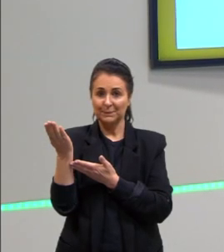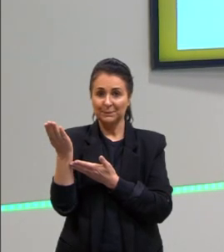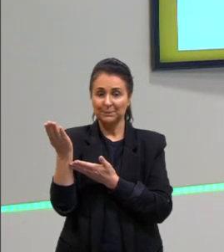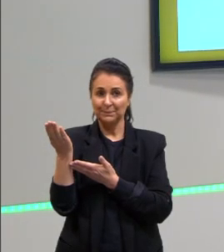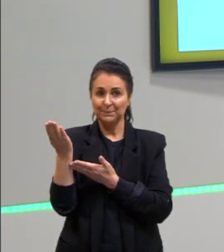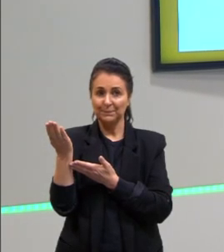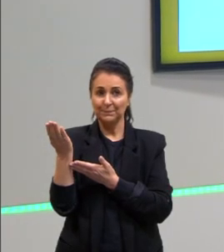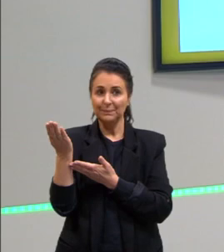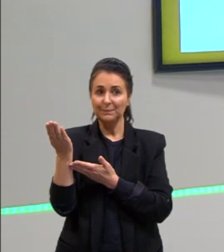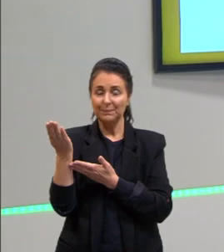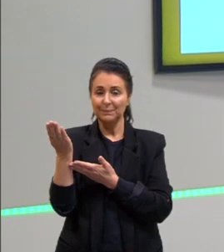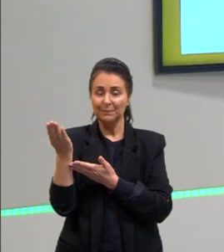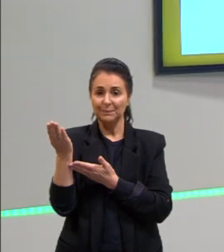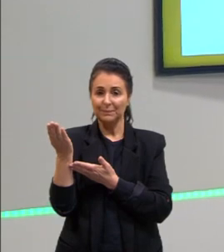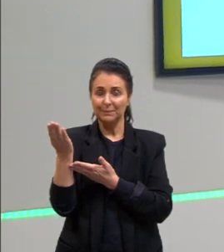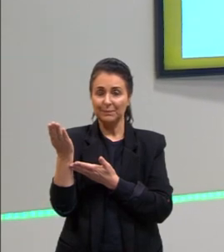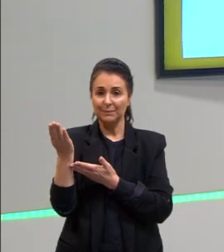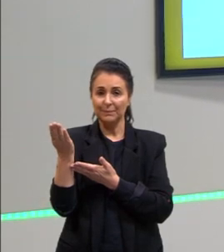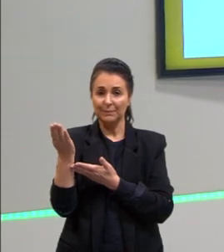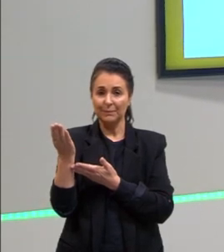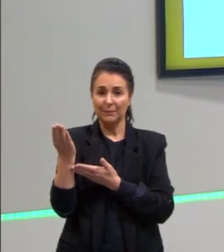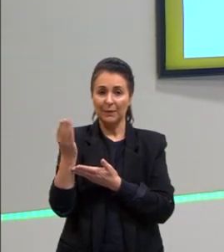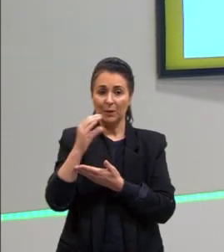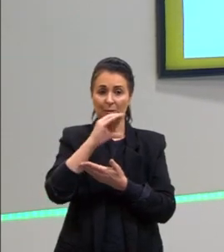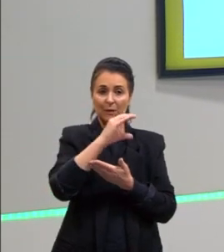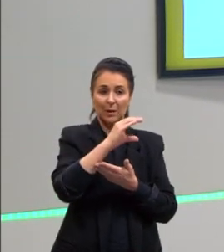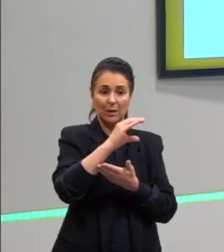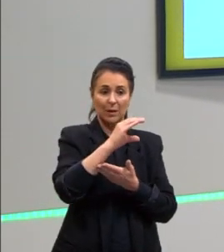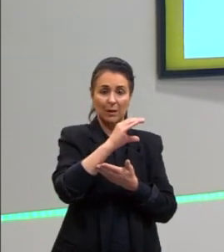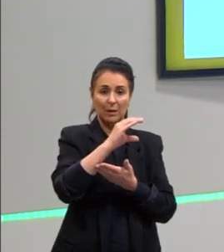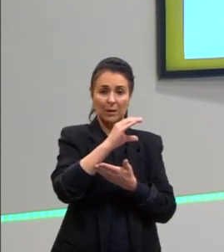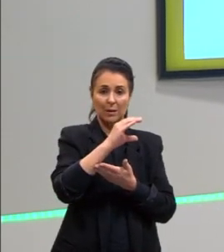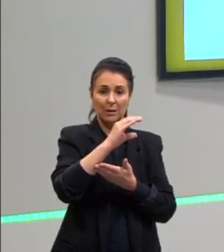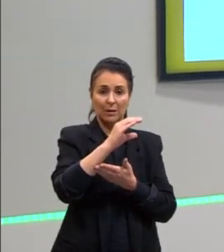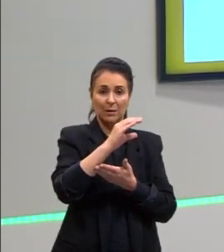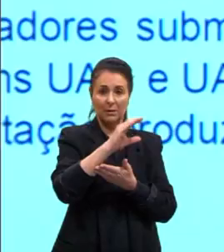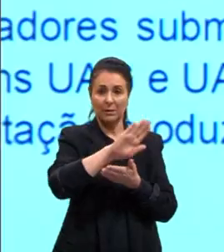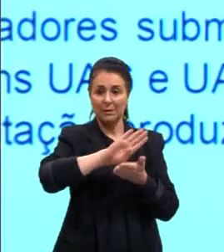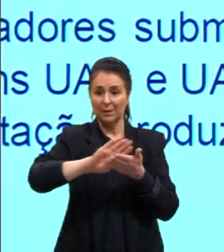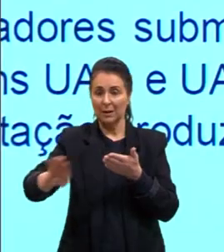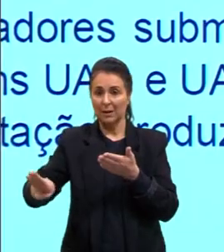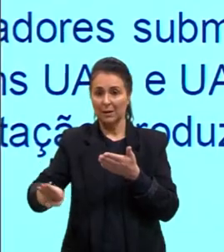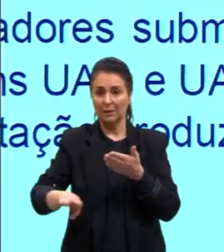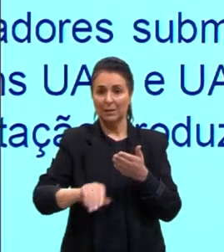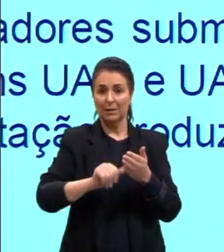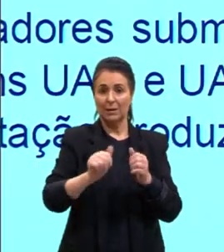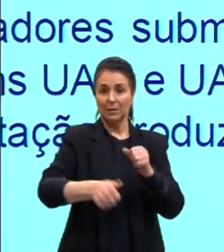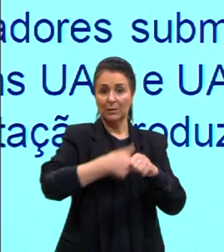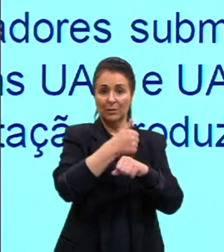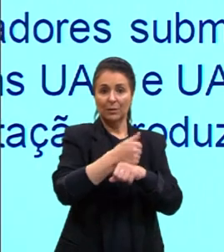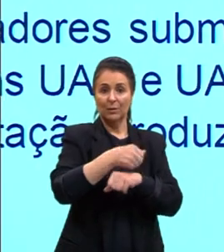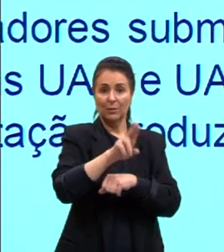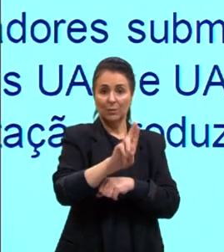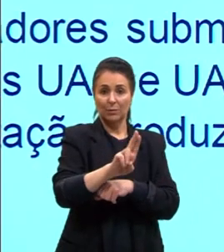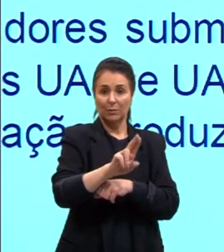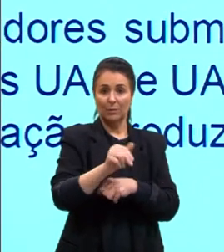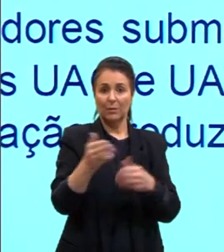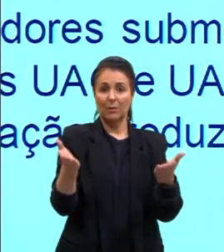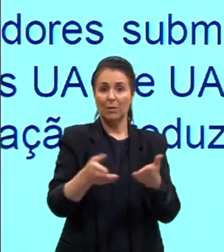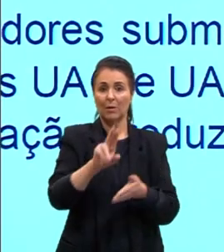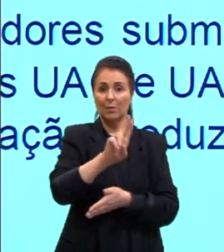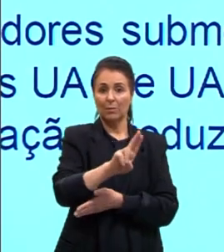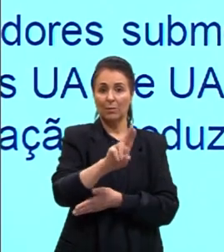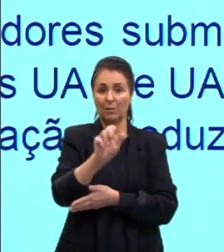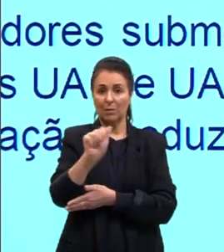Aqui vai ser, então, ao invés de C, vai ser o U. U, A, A. Lembrem que o U, A, A, ele é